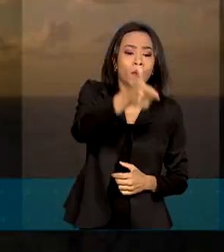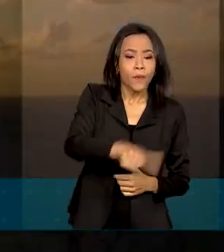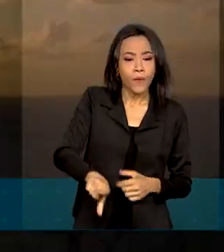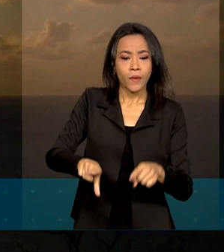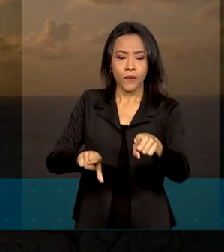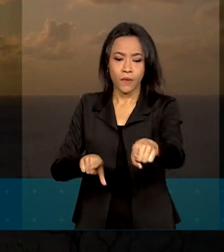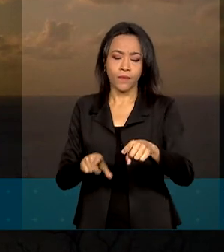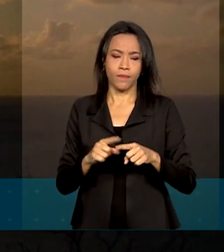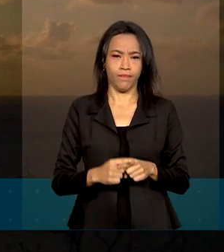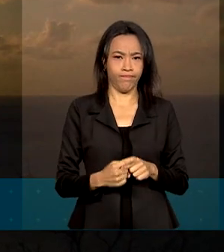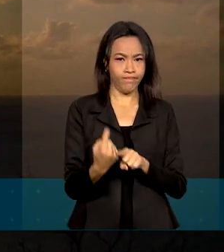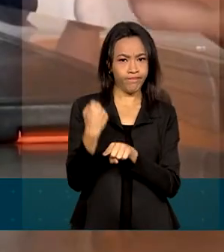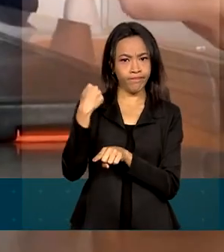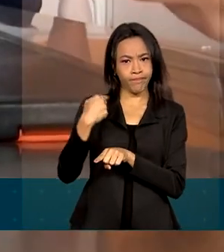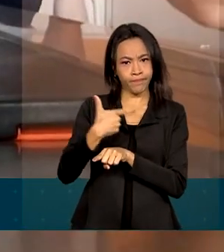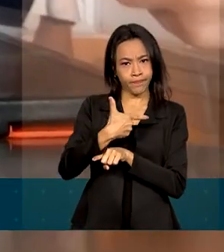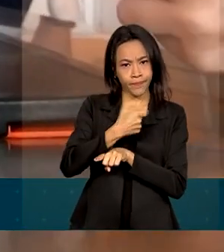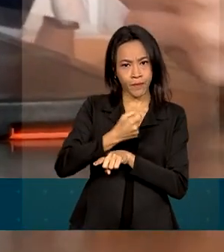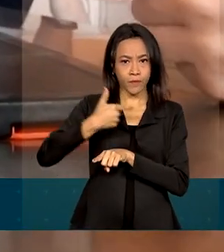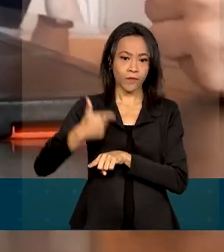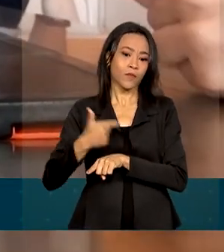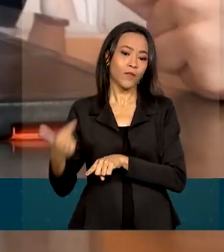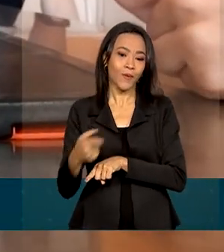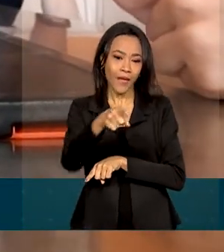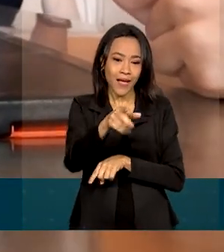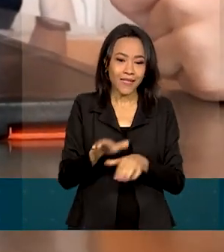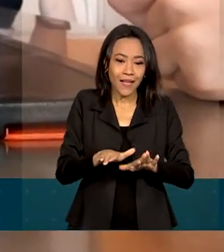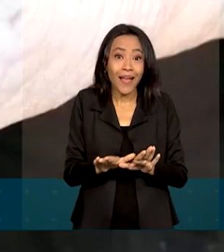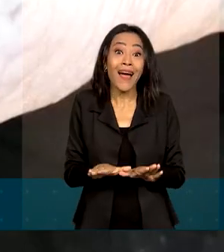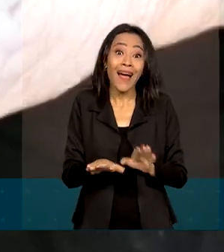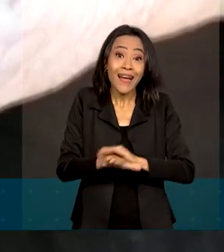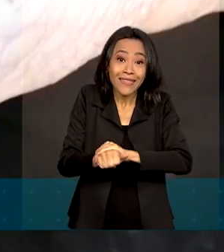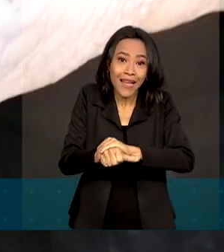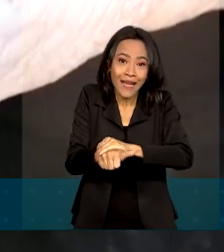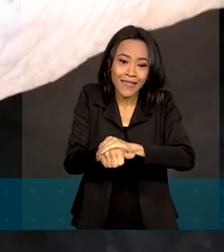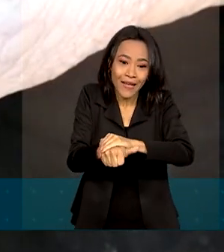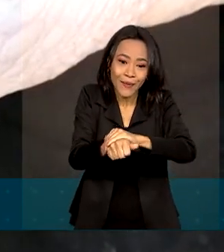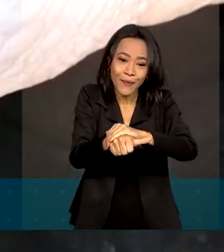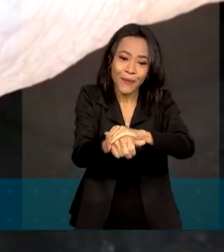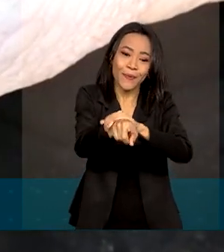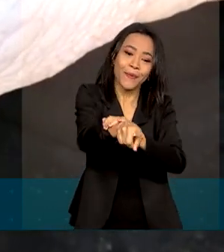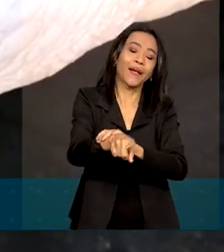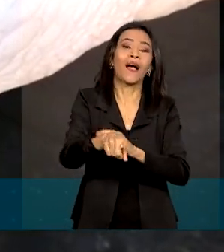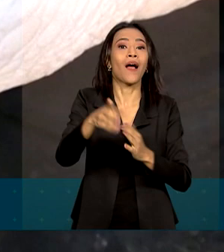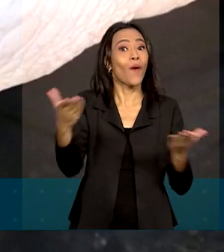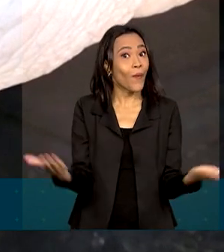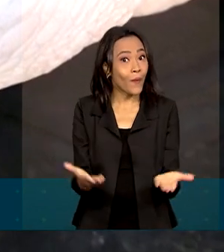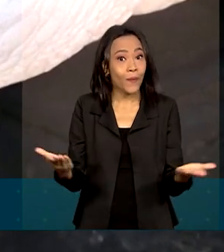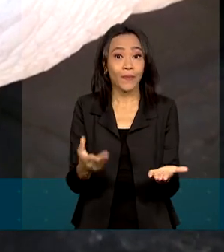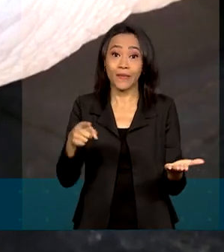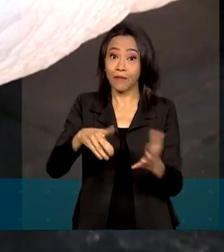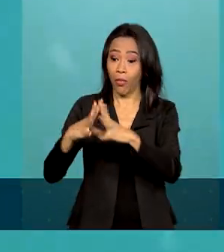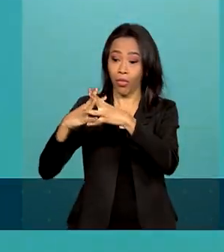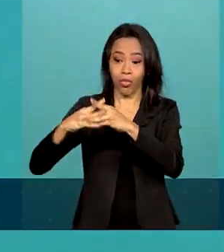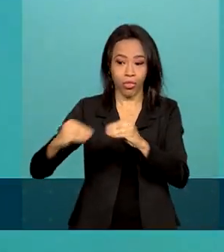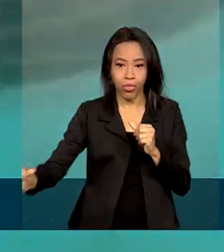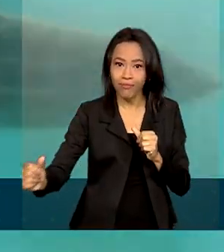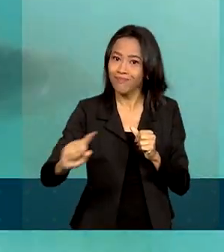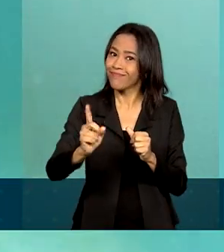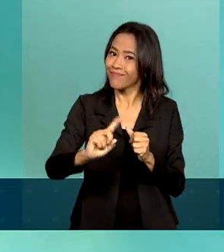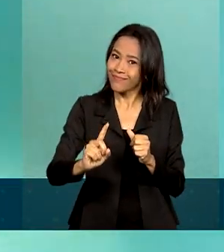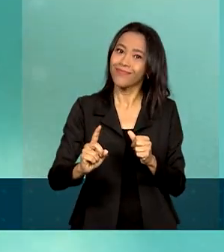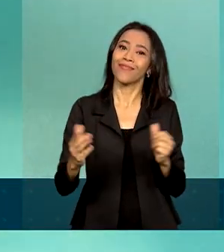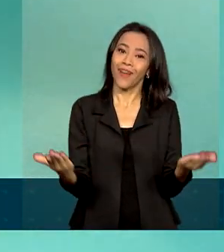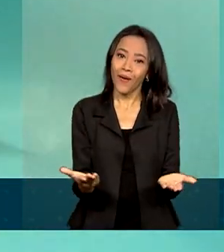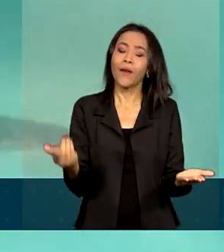país. Em 2022, a tartaruga verde saiu da lista de espécies ameaçadas de extinção. O resultado